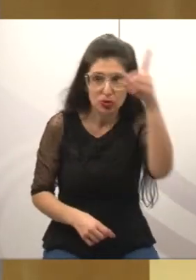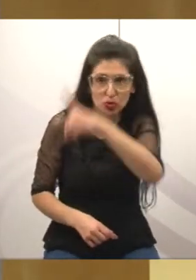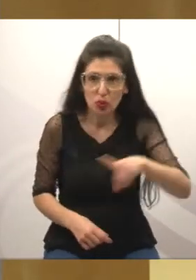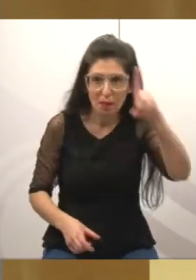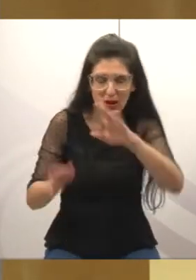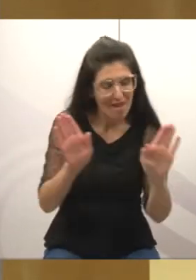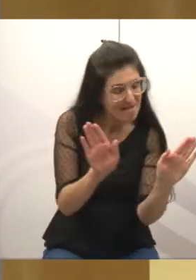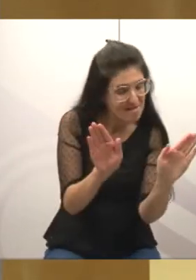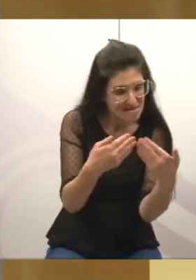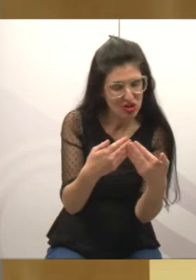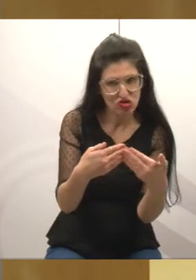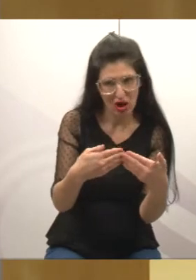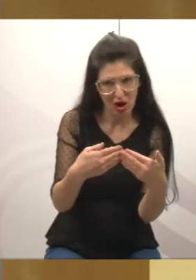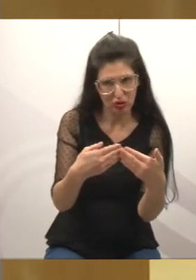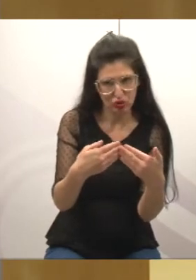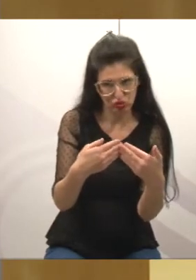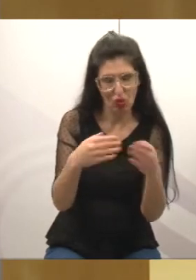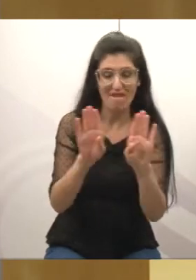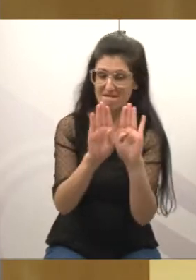fechado. E aí